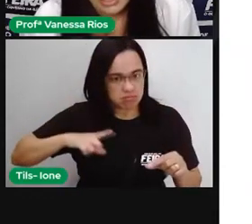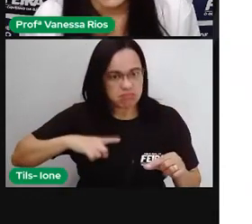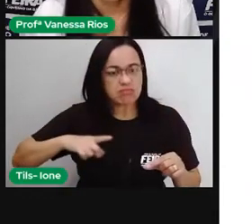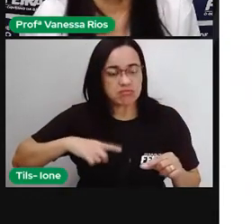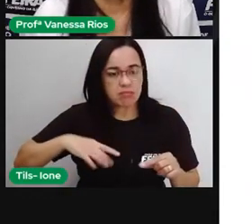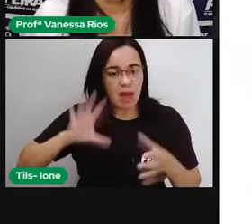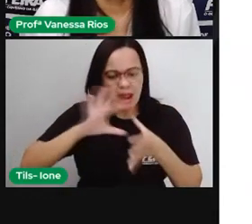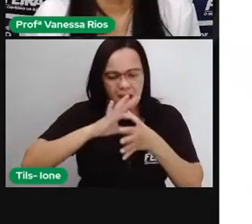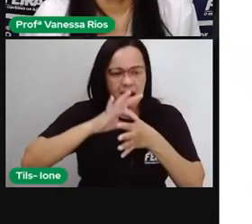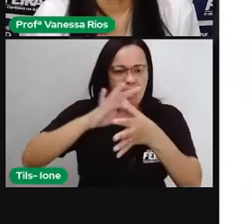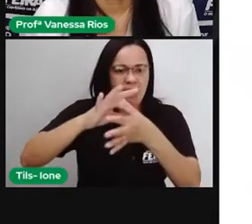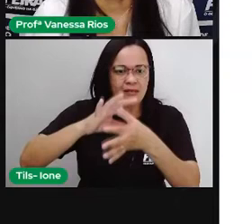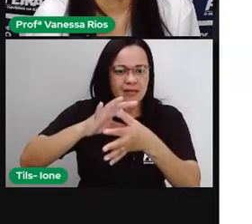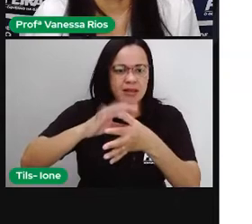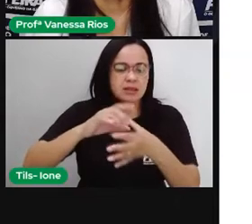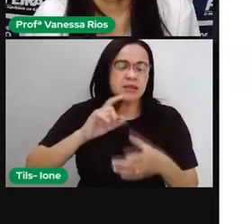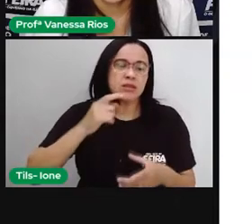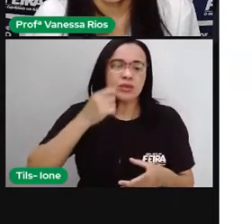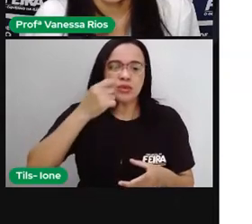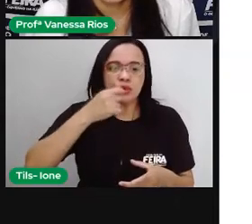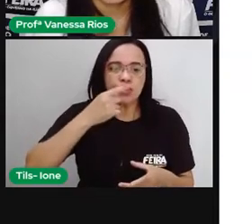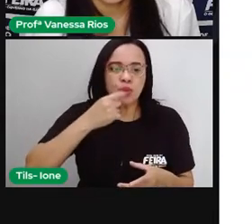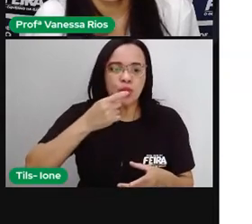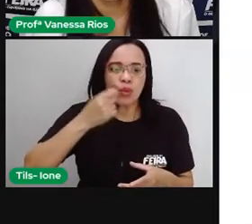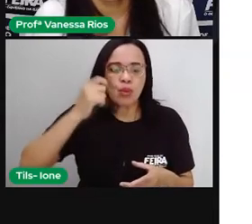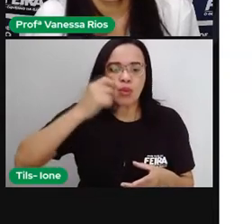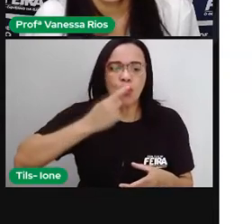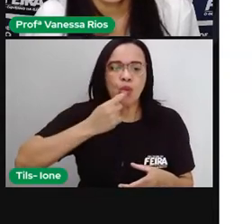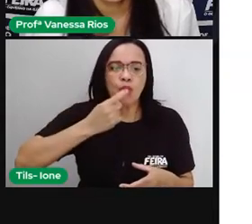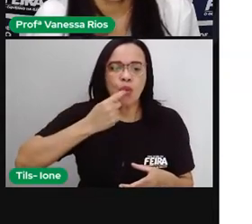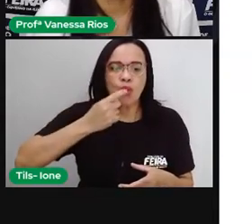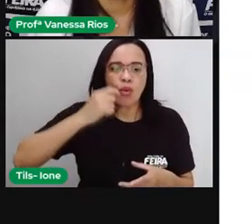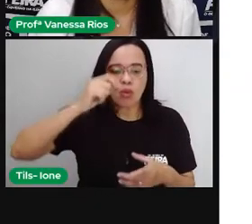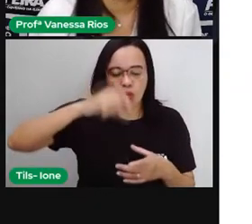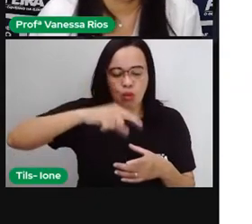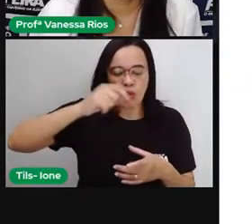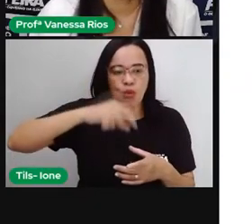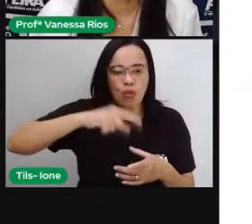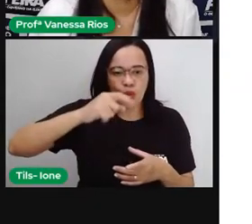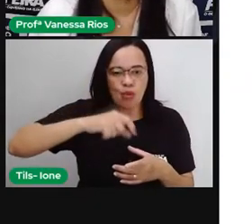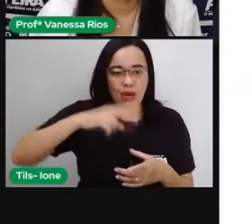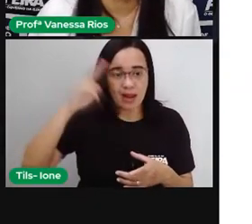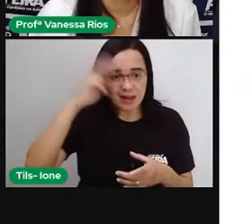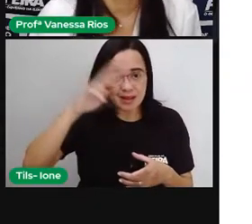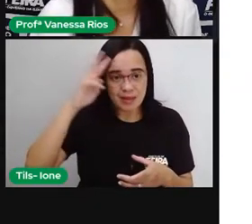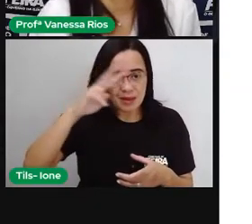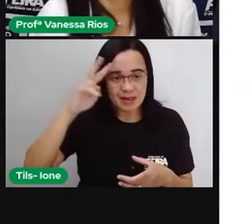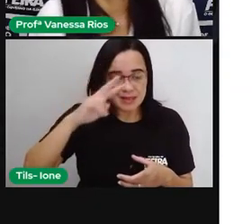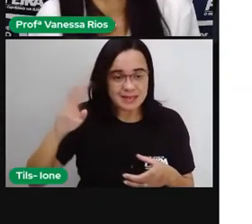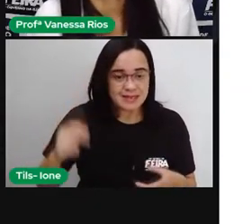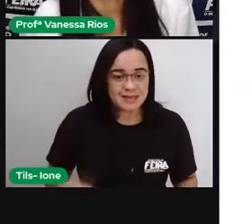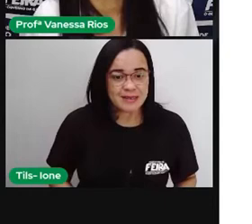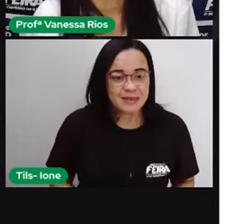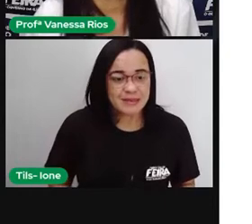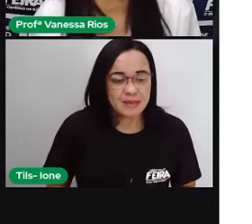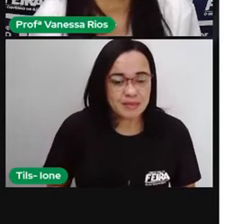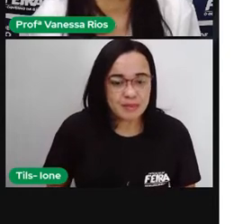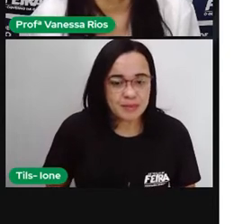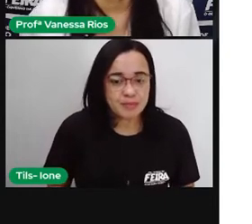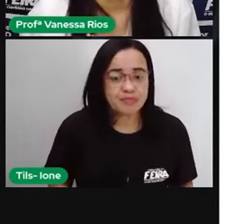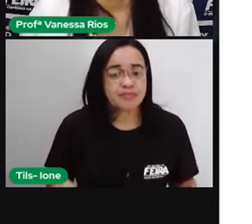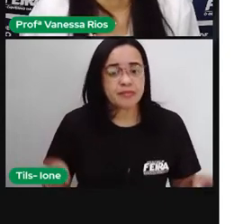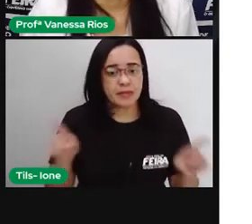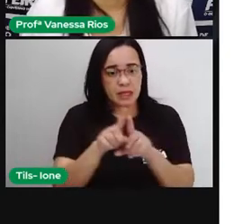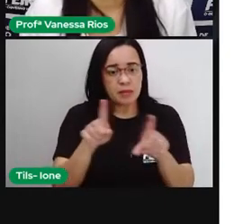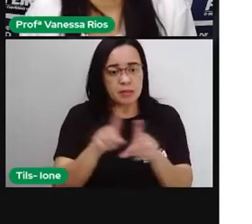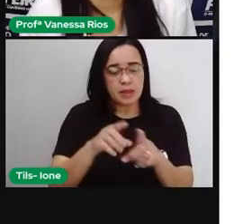sangue rico em oxigênio, chamado aí de sangue arterial. Existem também os capilares.